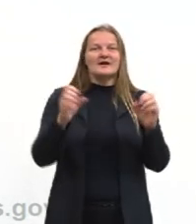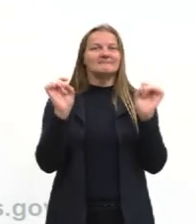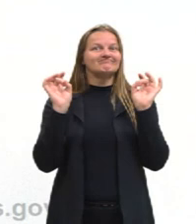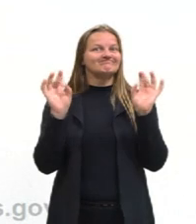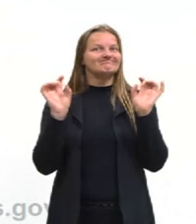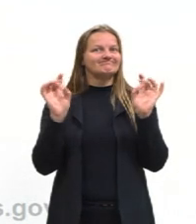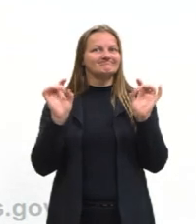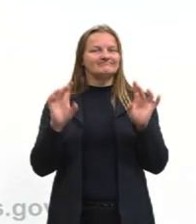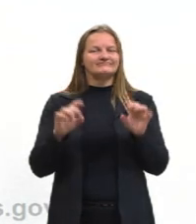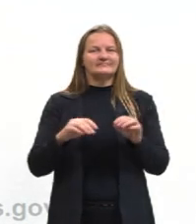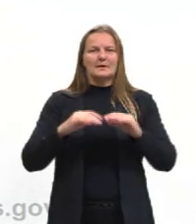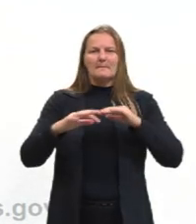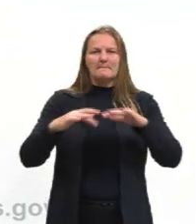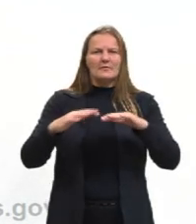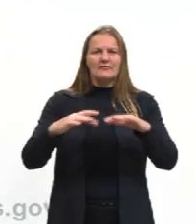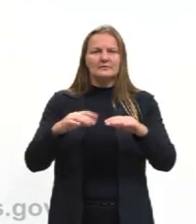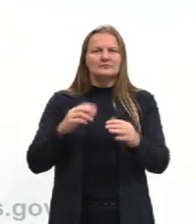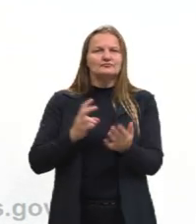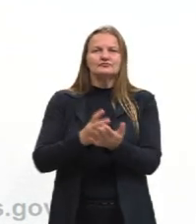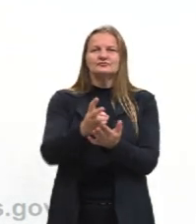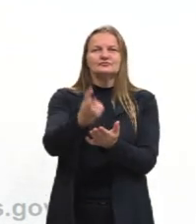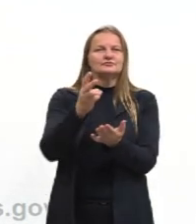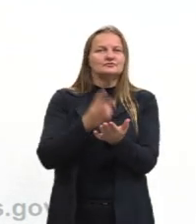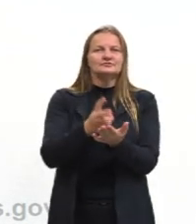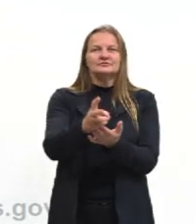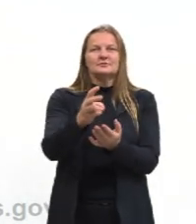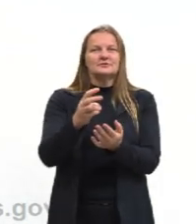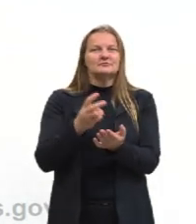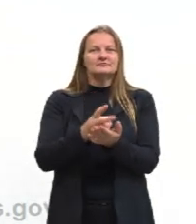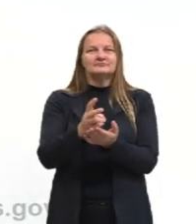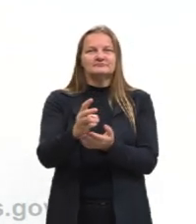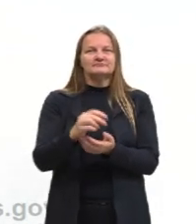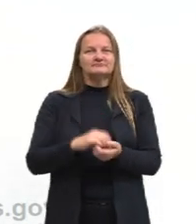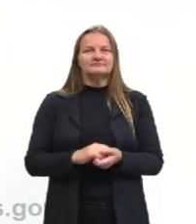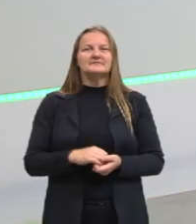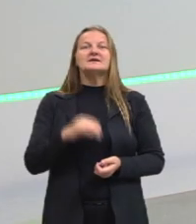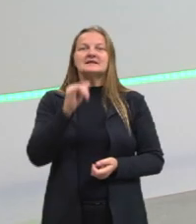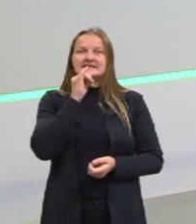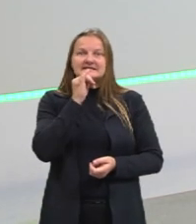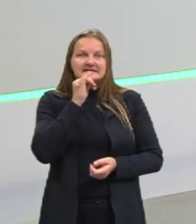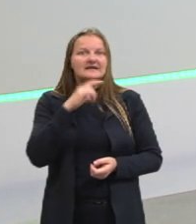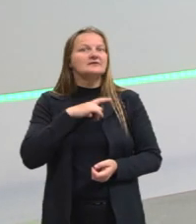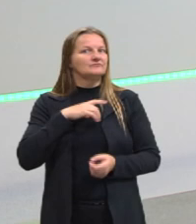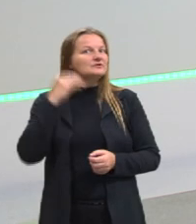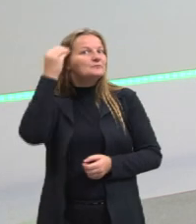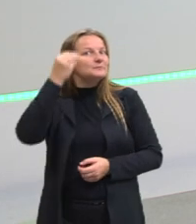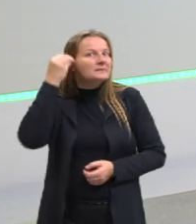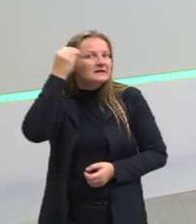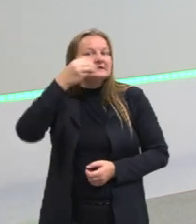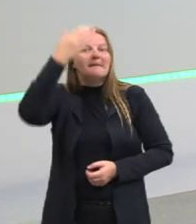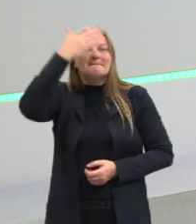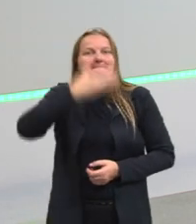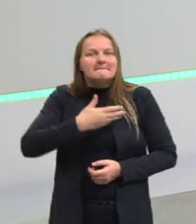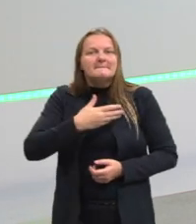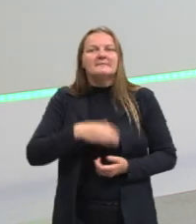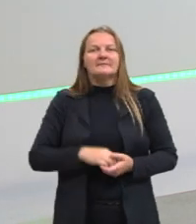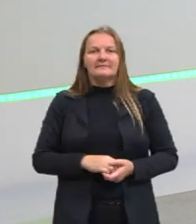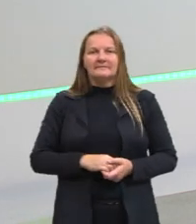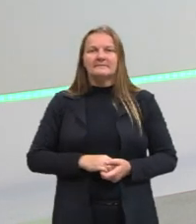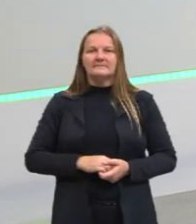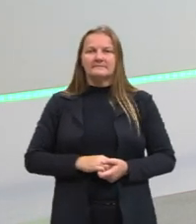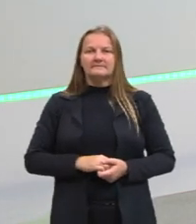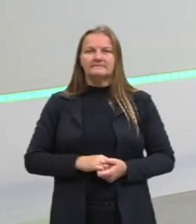permanecer em movimento para sempre, né? Existem experiências, né? Que se consegue provar isso, tá gente?